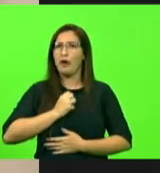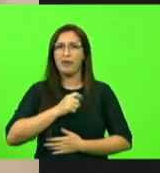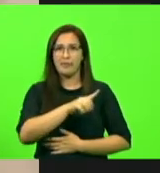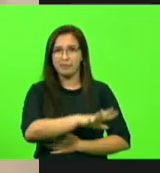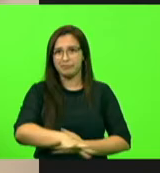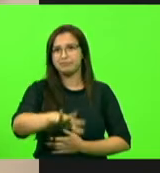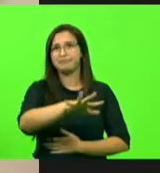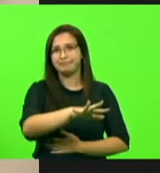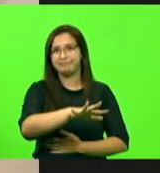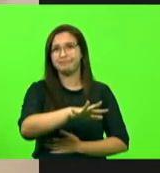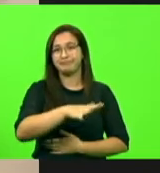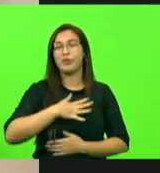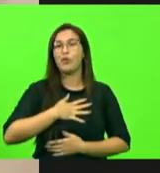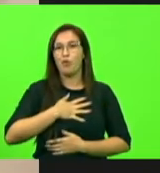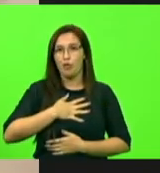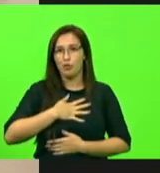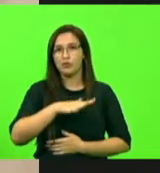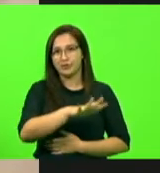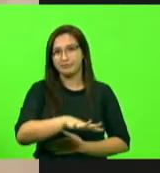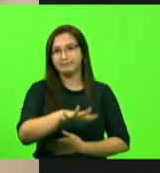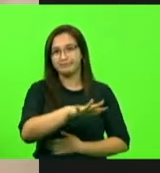gostam muito da nossa região.